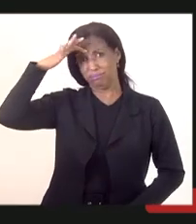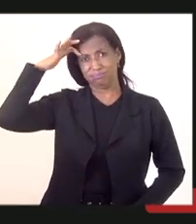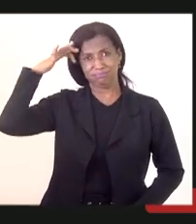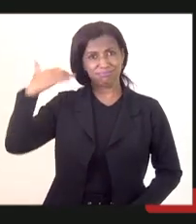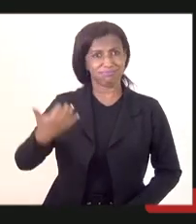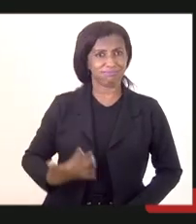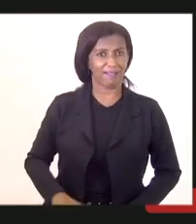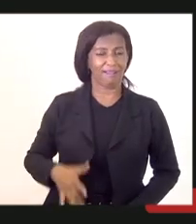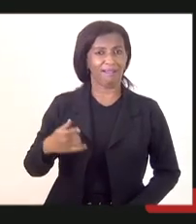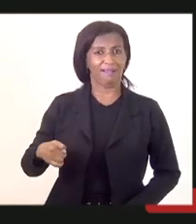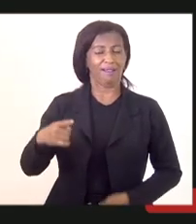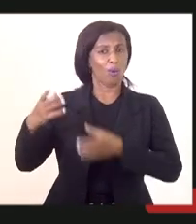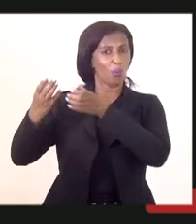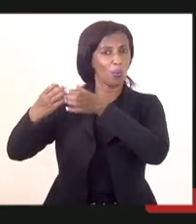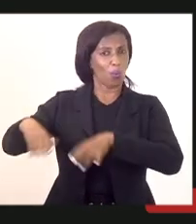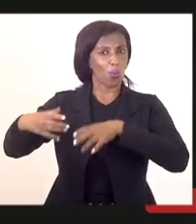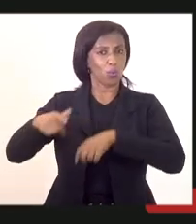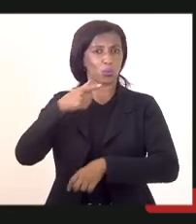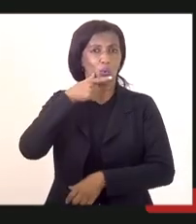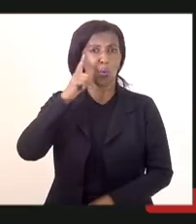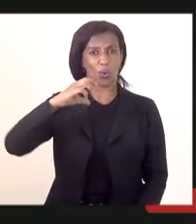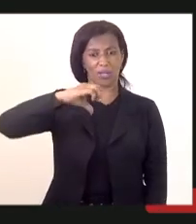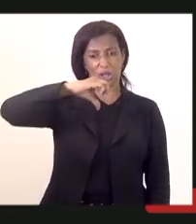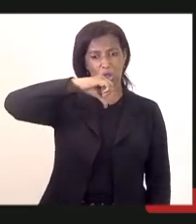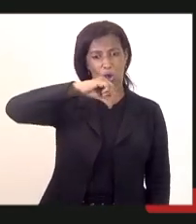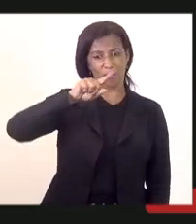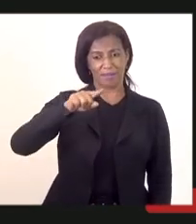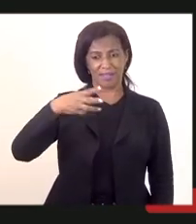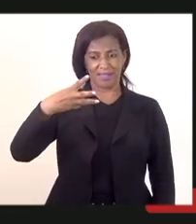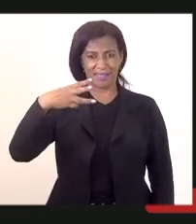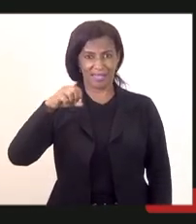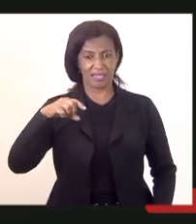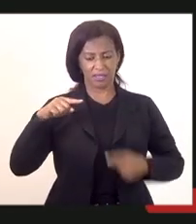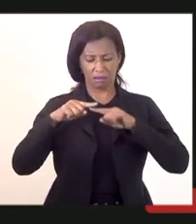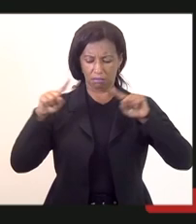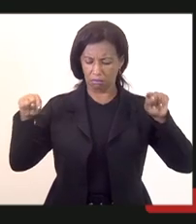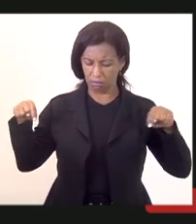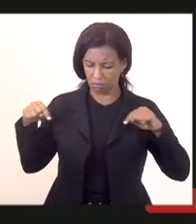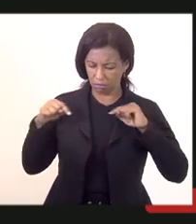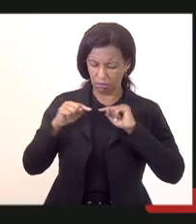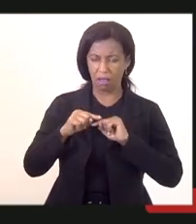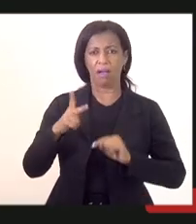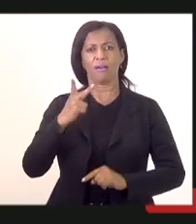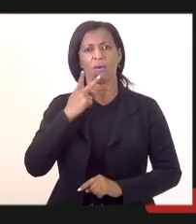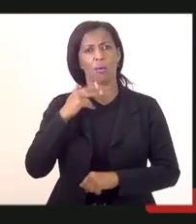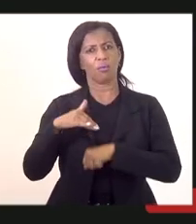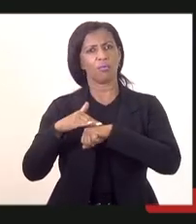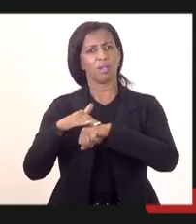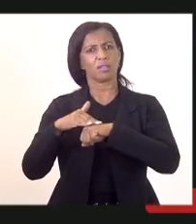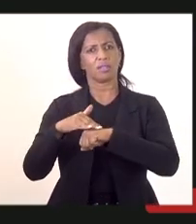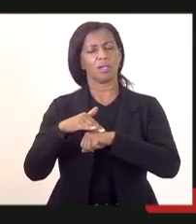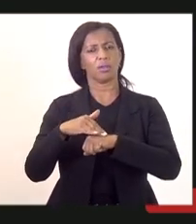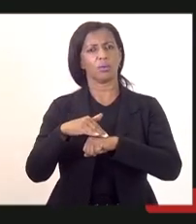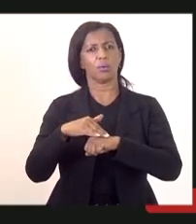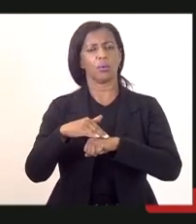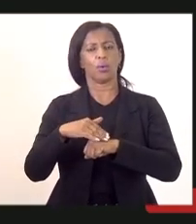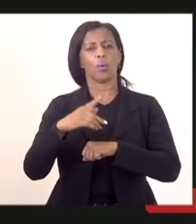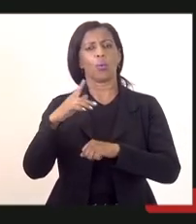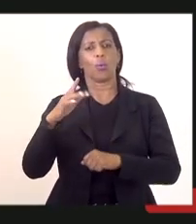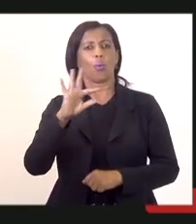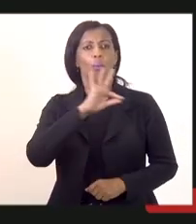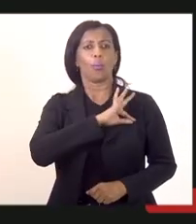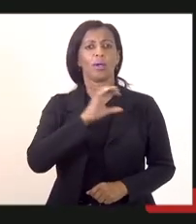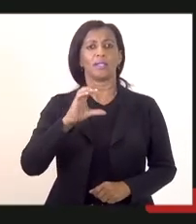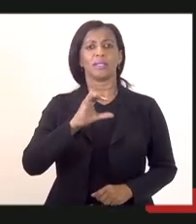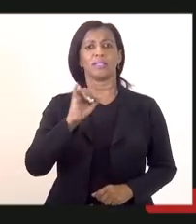que ontem saí em 9h30 da noite, 21h30 do meu gabinete, falando sobre o pessoal da Polícia Civil, e